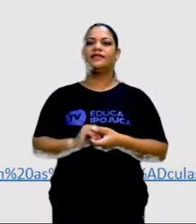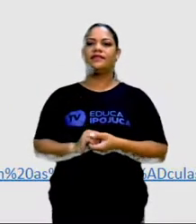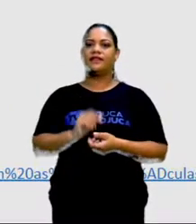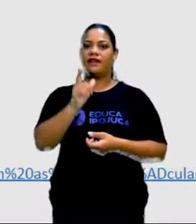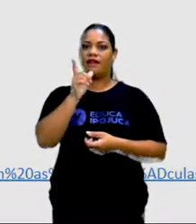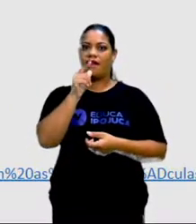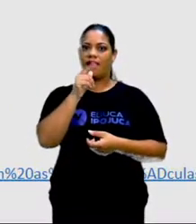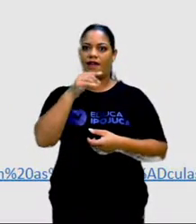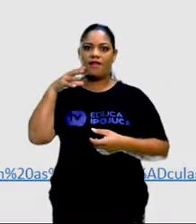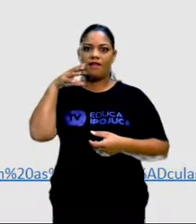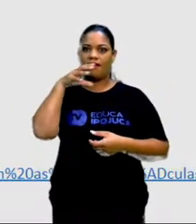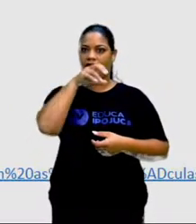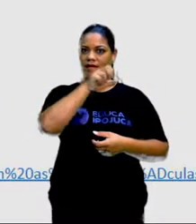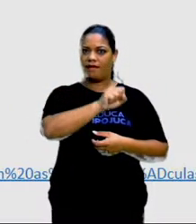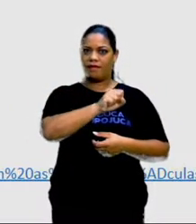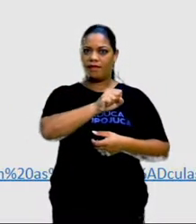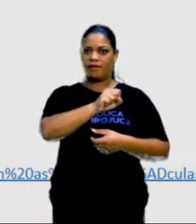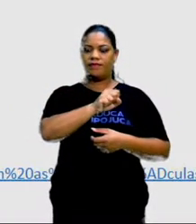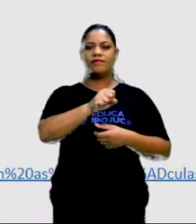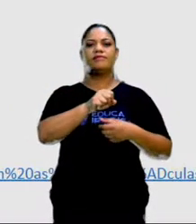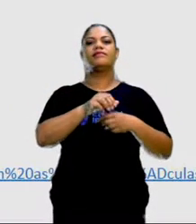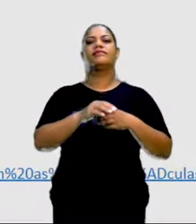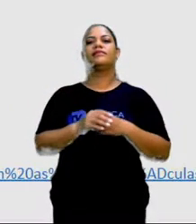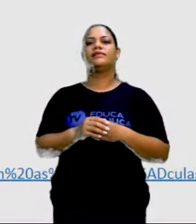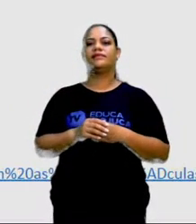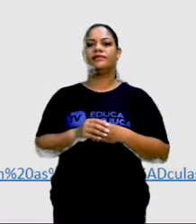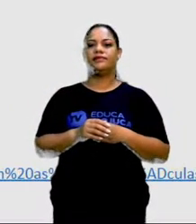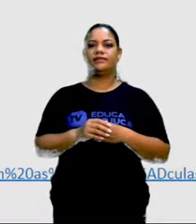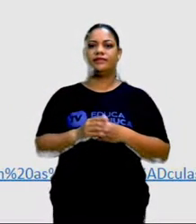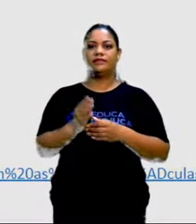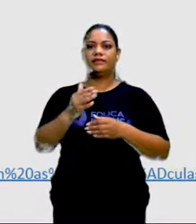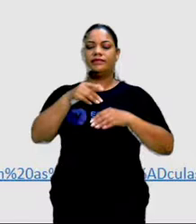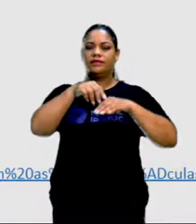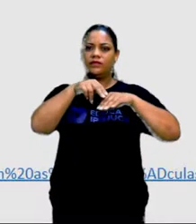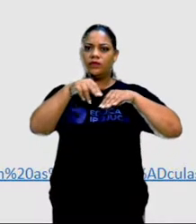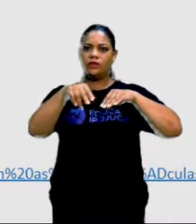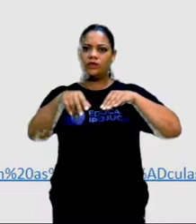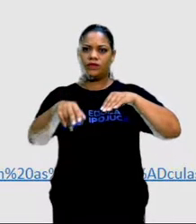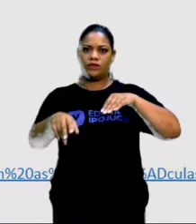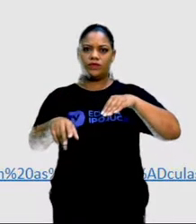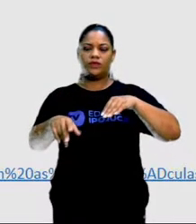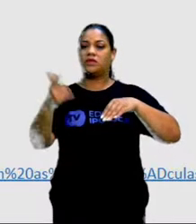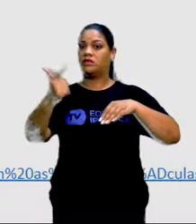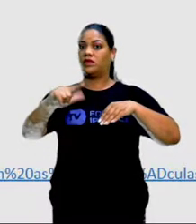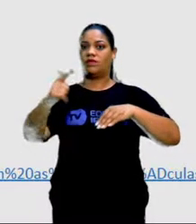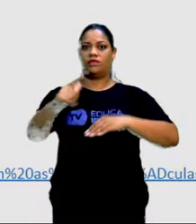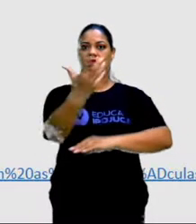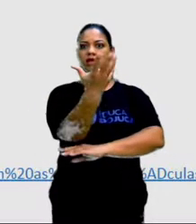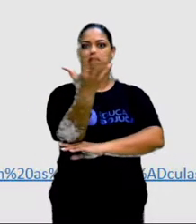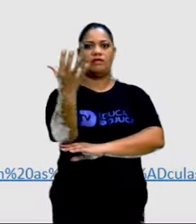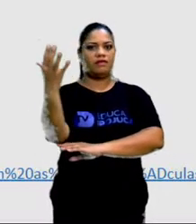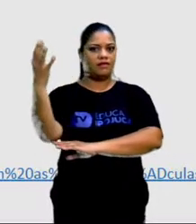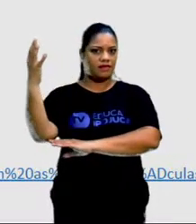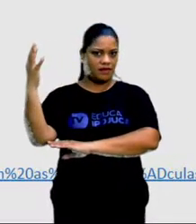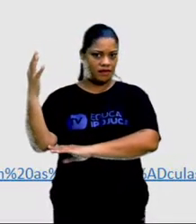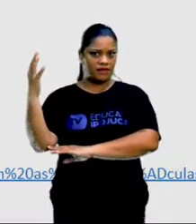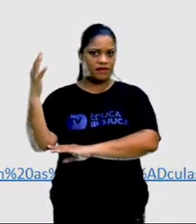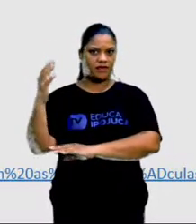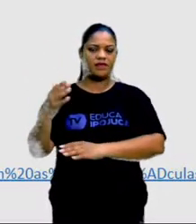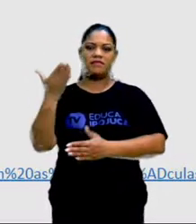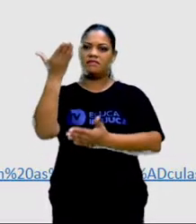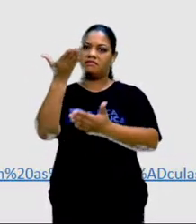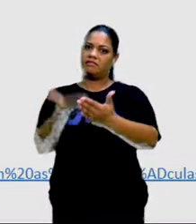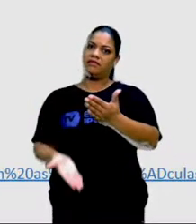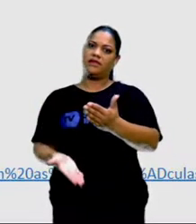veloz e descontroladamente na parte interior da bacia desmatada, em sua maior parte ela é